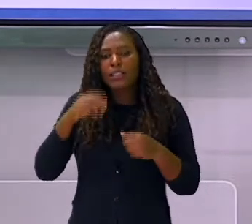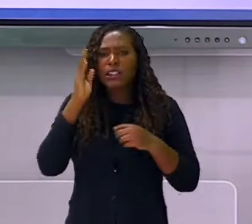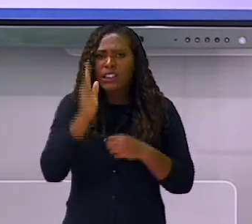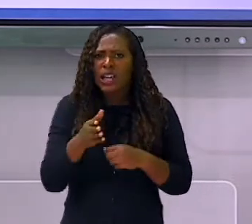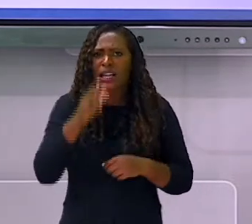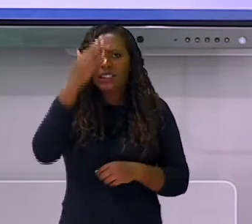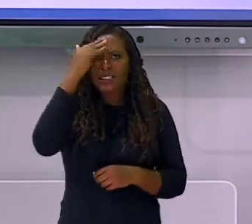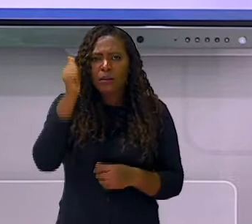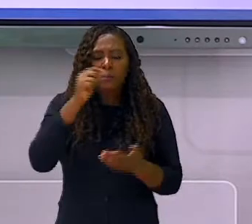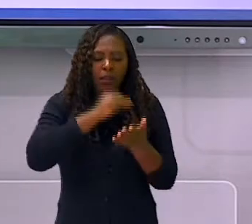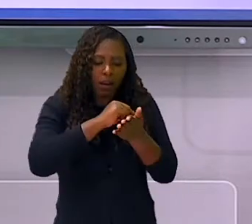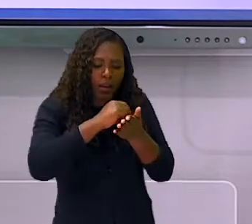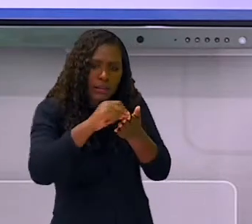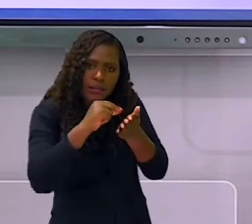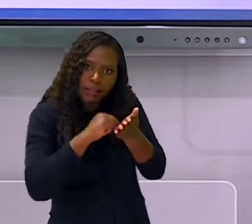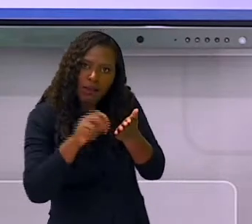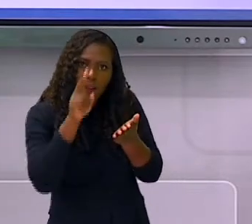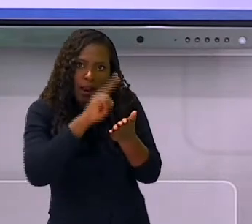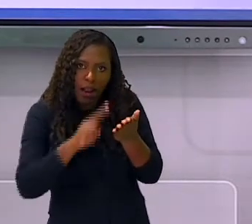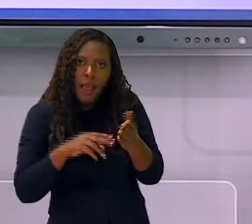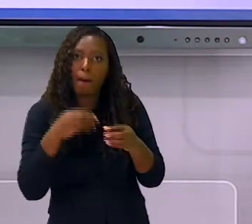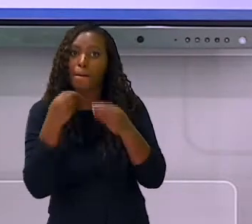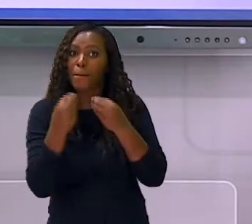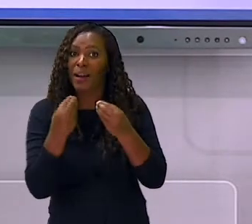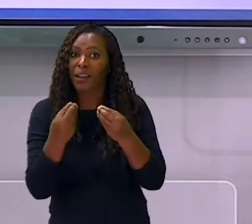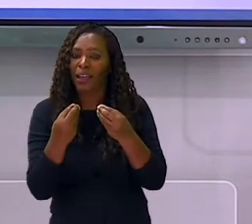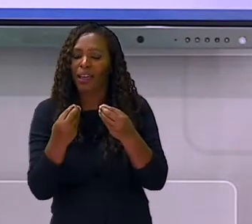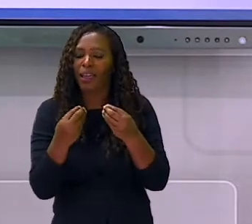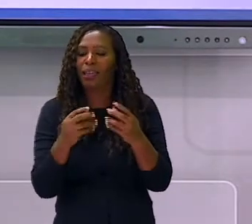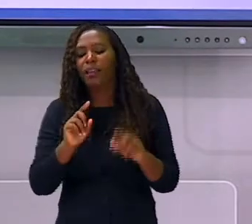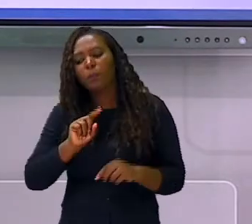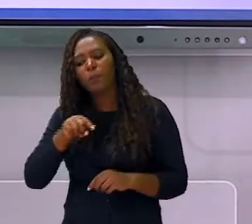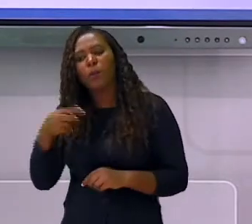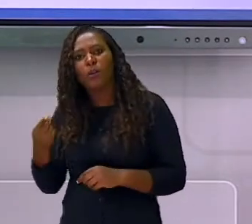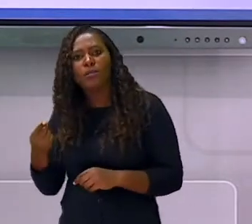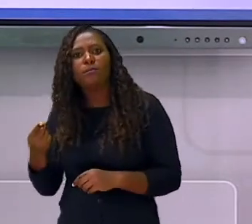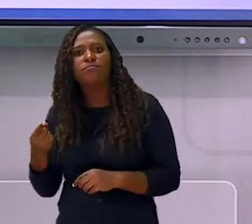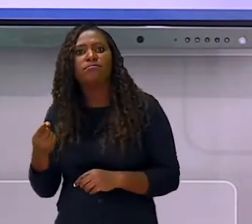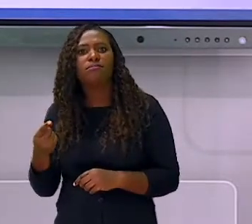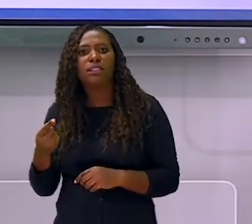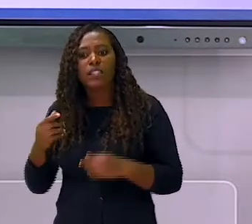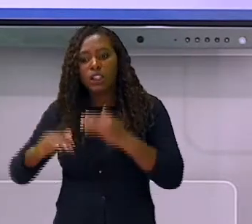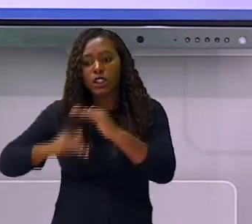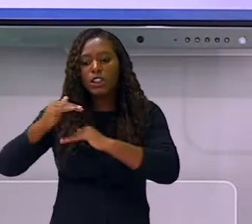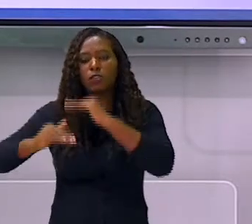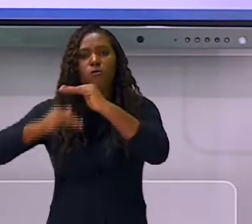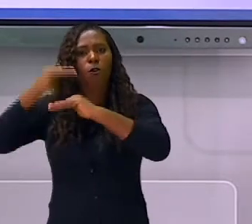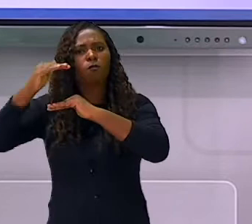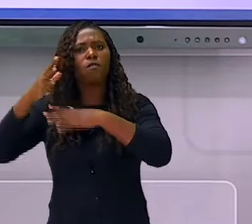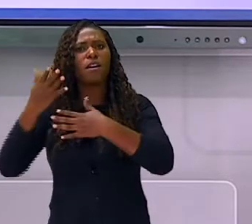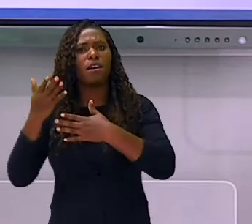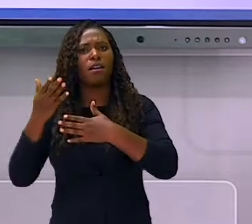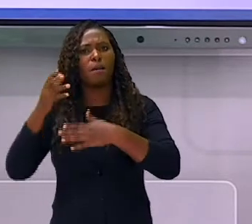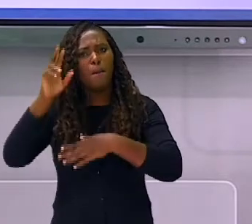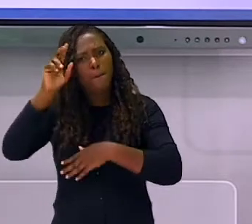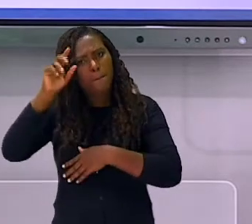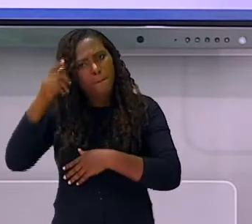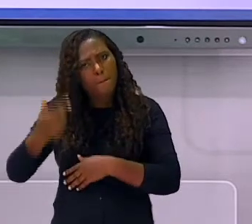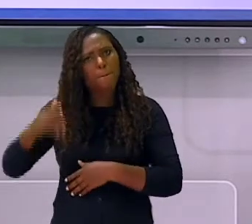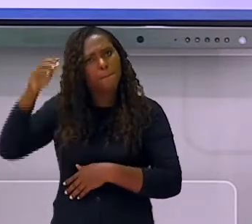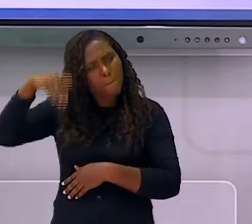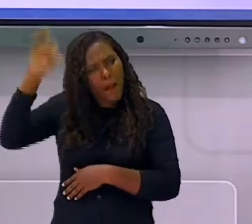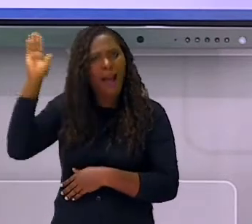O que eu quero dizer com isso, então? Eu quero dizer que a dislexia fonológica de desenvolvimento pode ser percebida